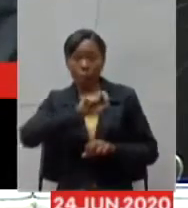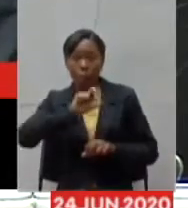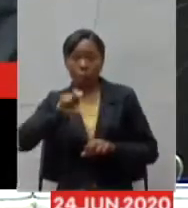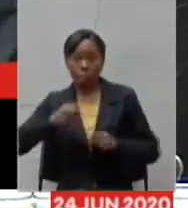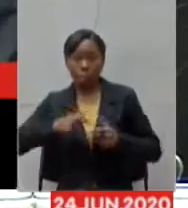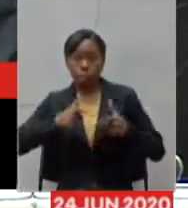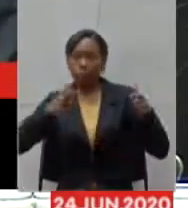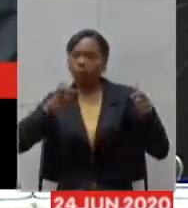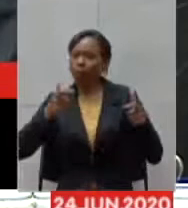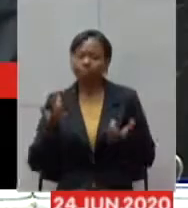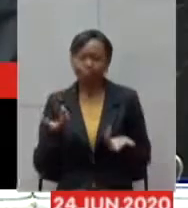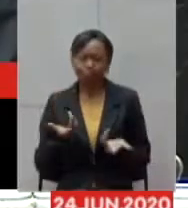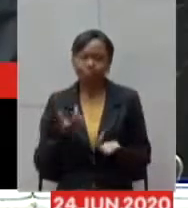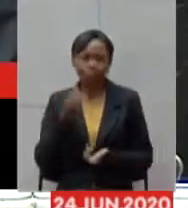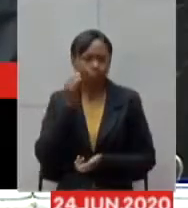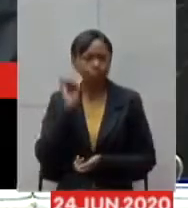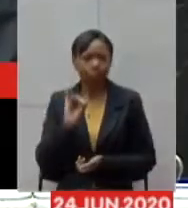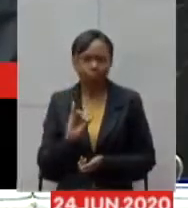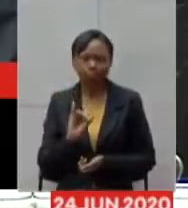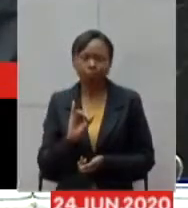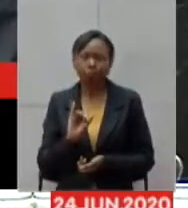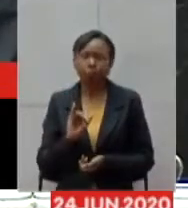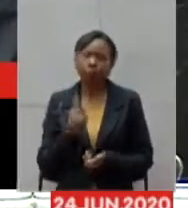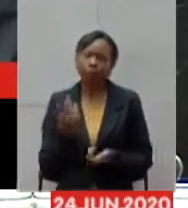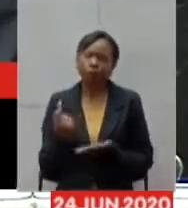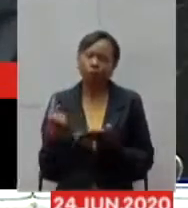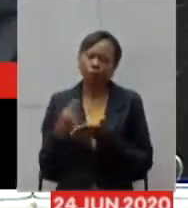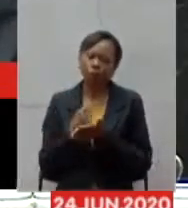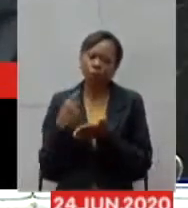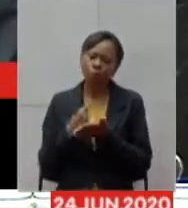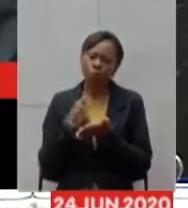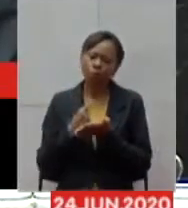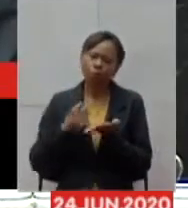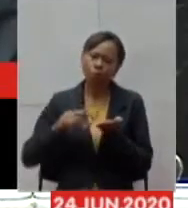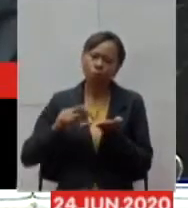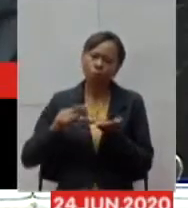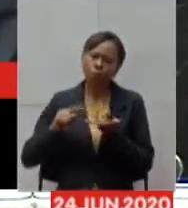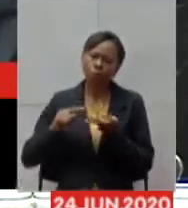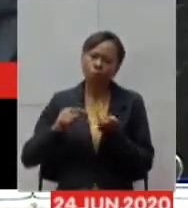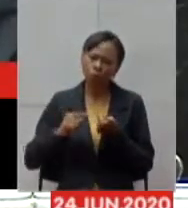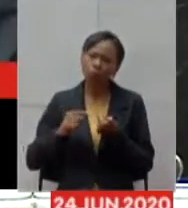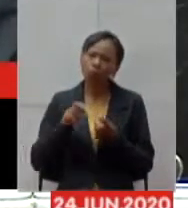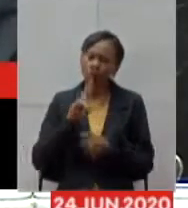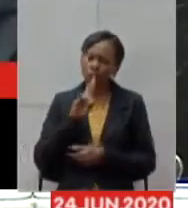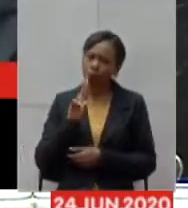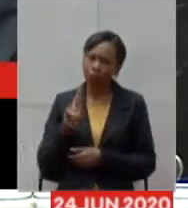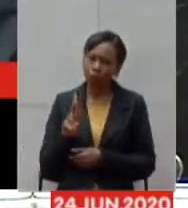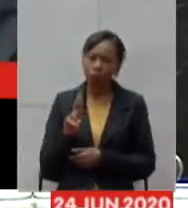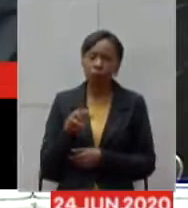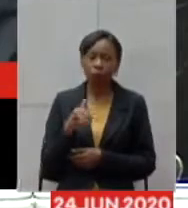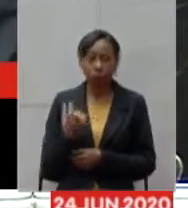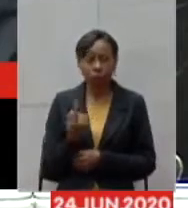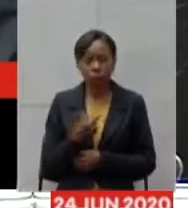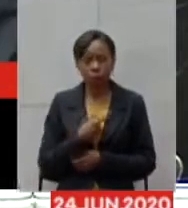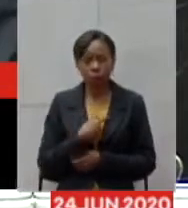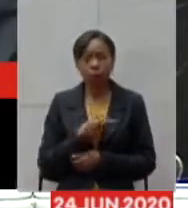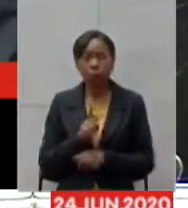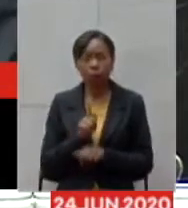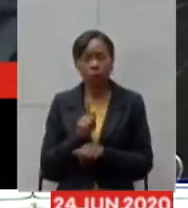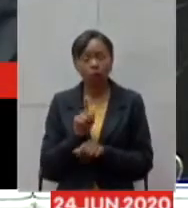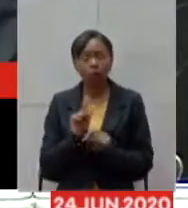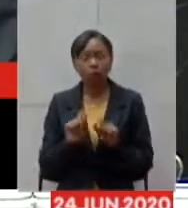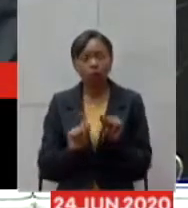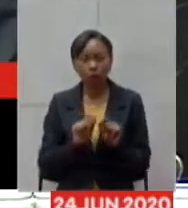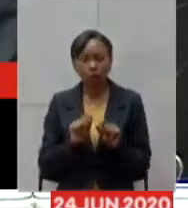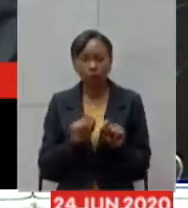eu acho que basicamente são essas perguntas que foram feitas a mim e a ideia nossa é isso a gestão de leitos ela